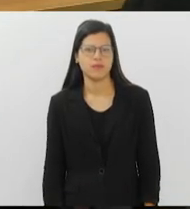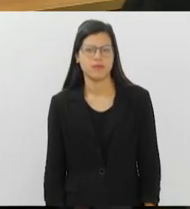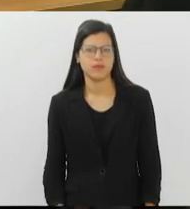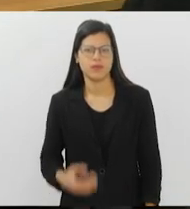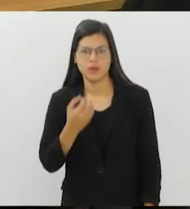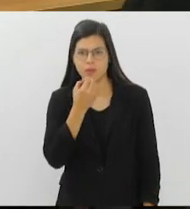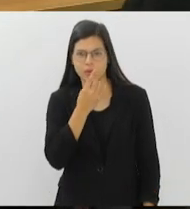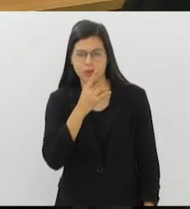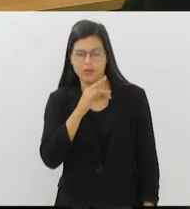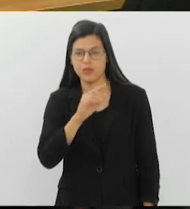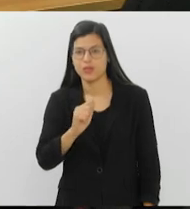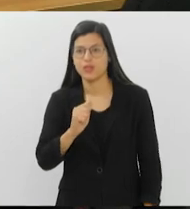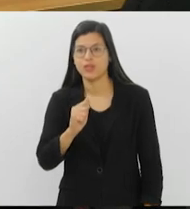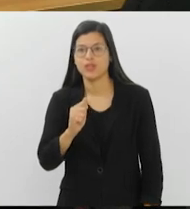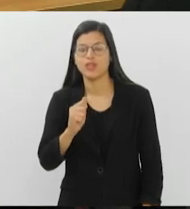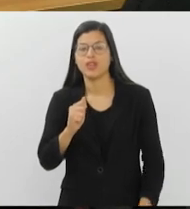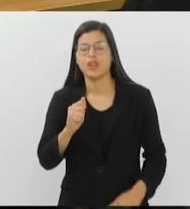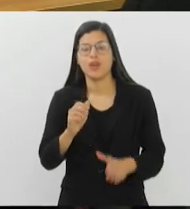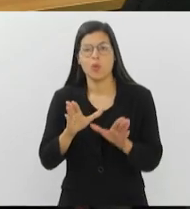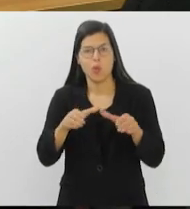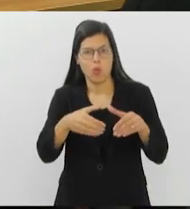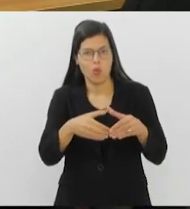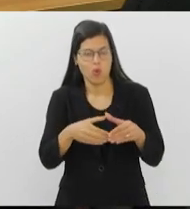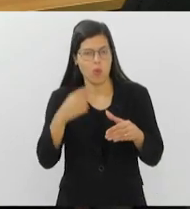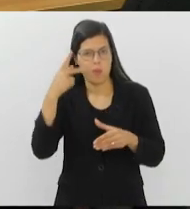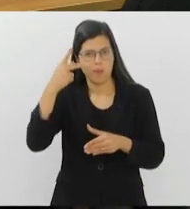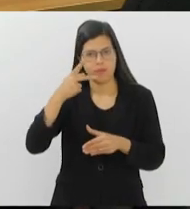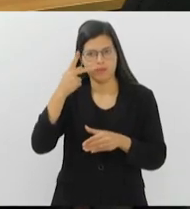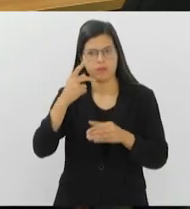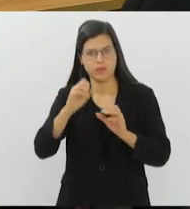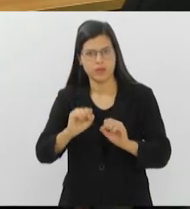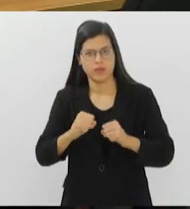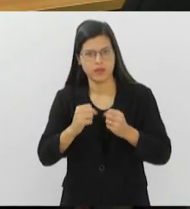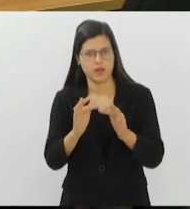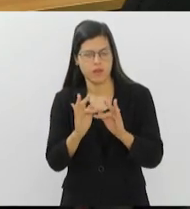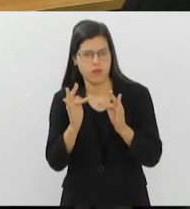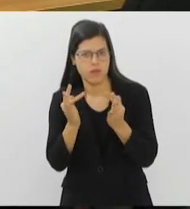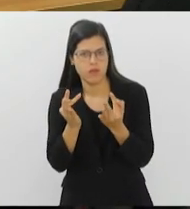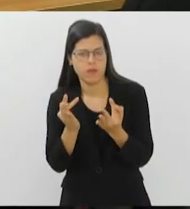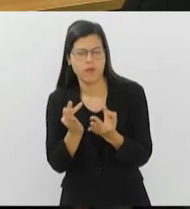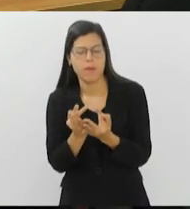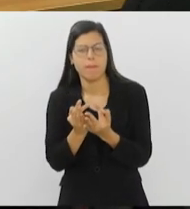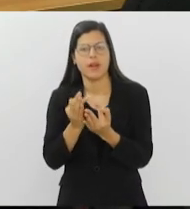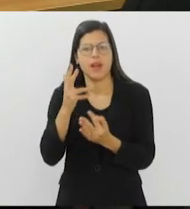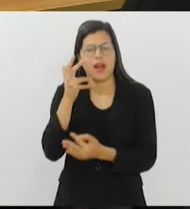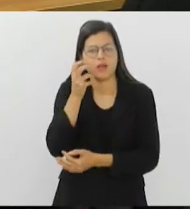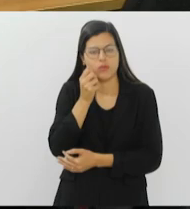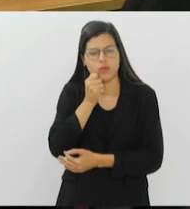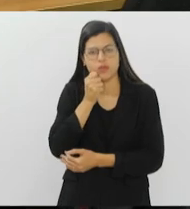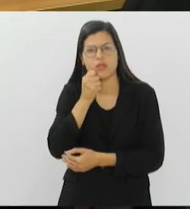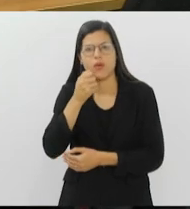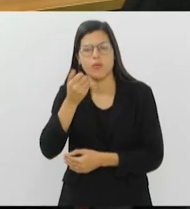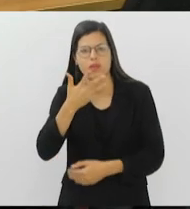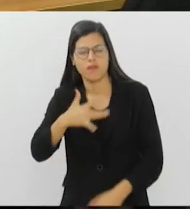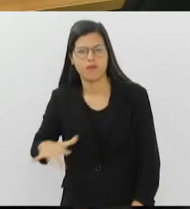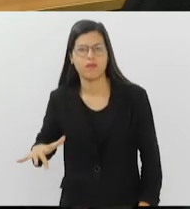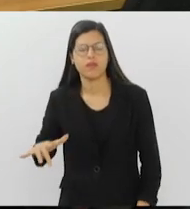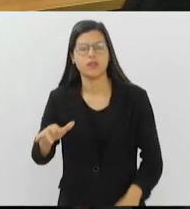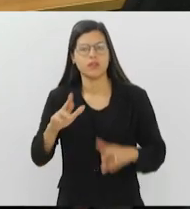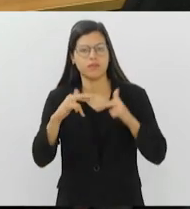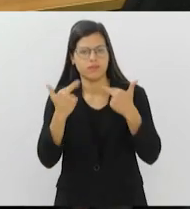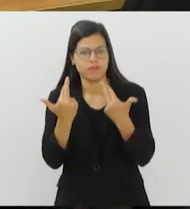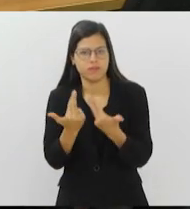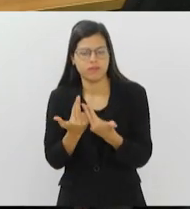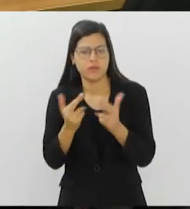Bom Dia. A Frente Parlamentar em Defesa da Família, Adoção e Primeira Infância reuniu representantes dos